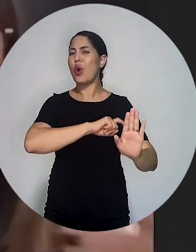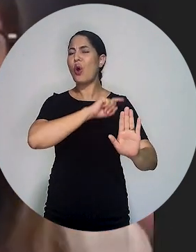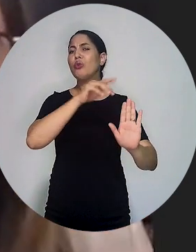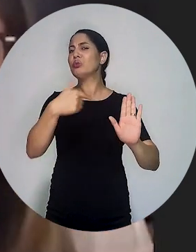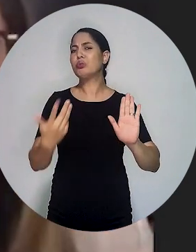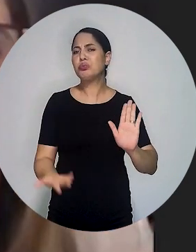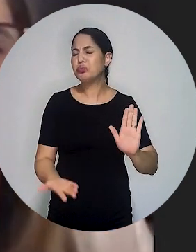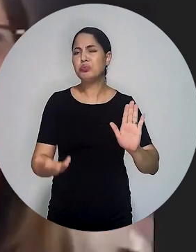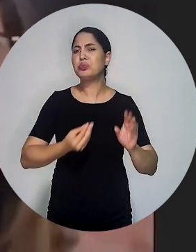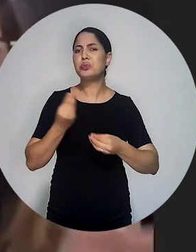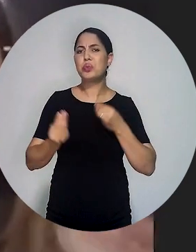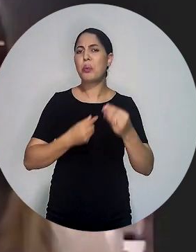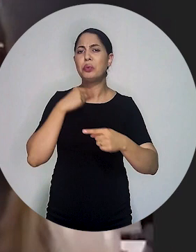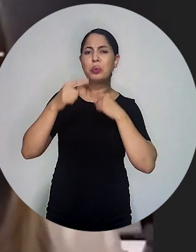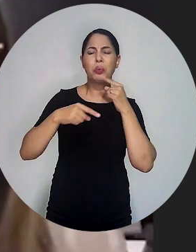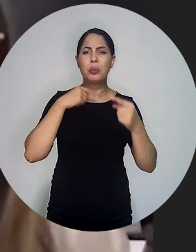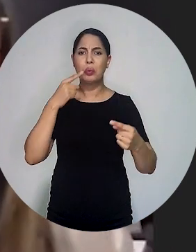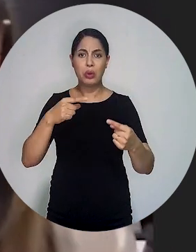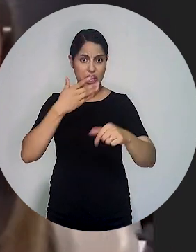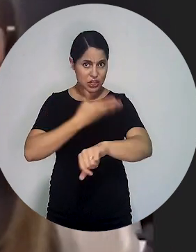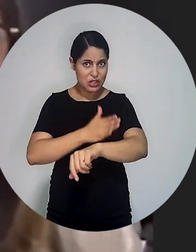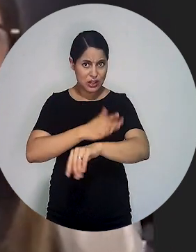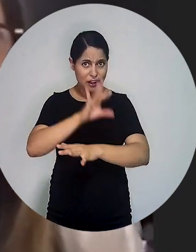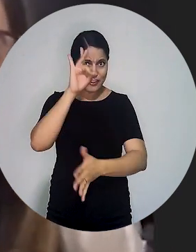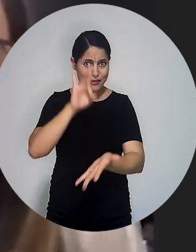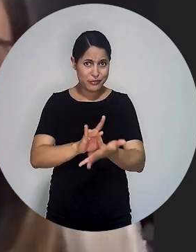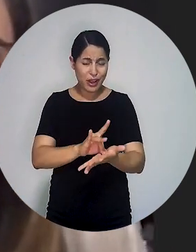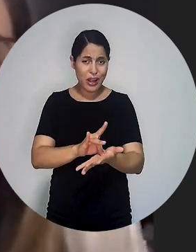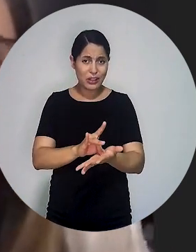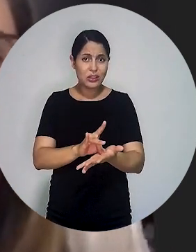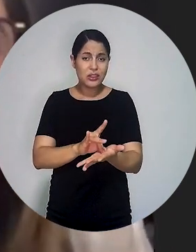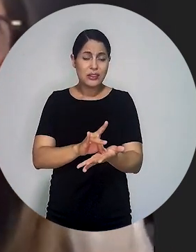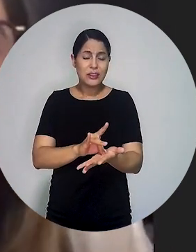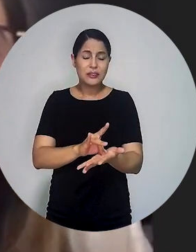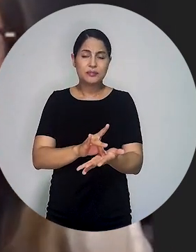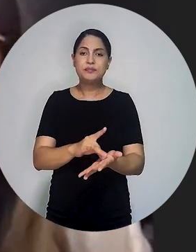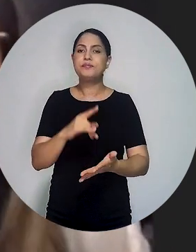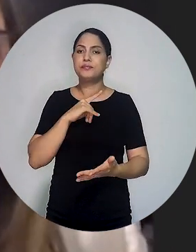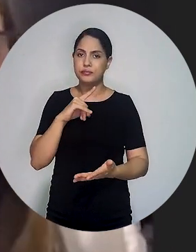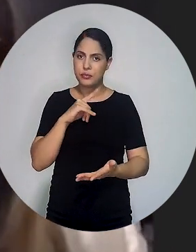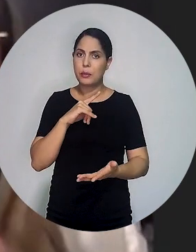É inconstitucional de todo? Retroage, não retroage? Então, acho que essas dúvidas na prática